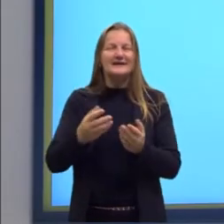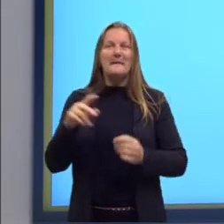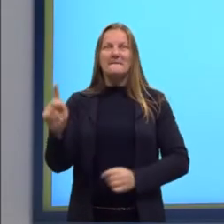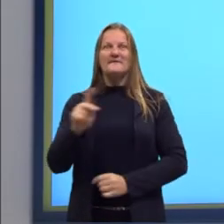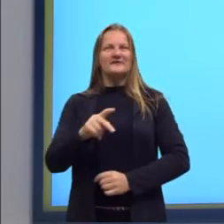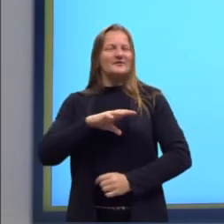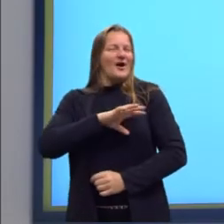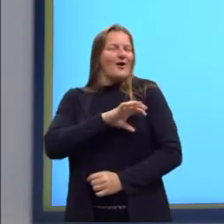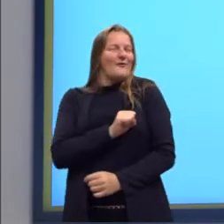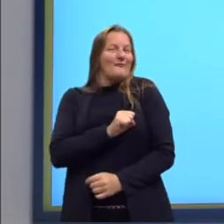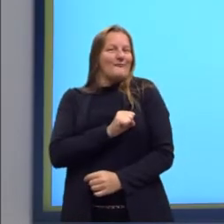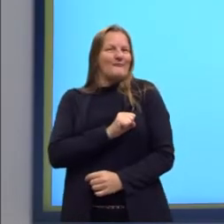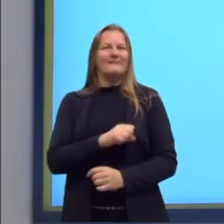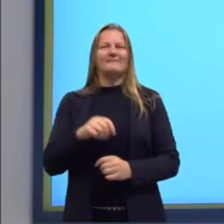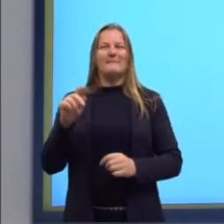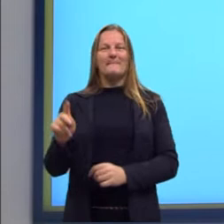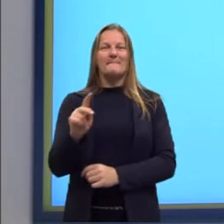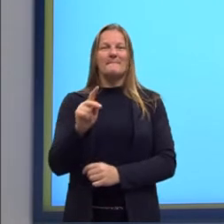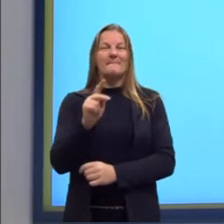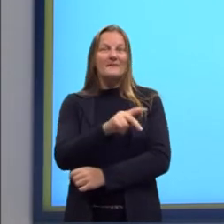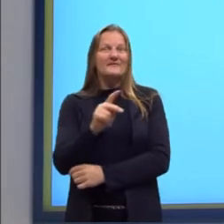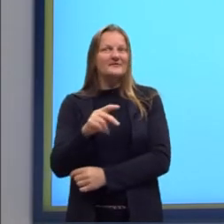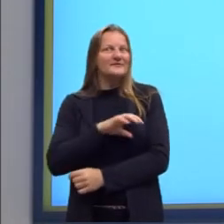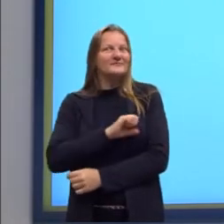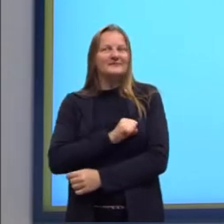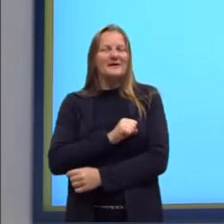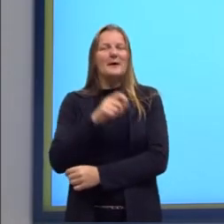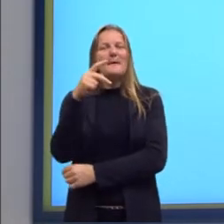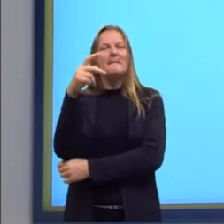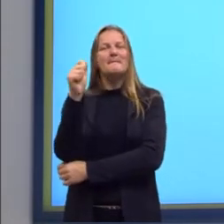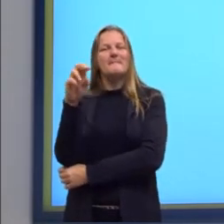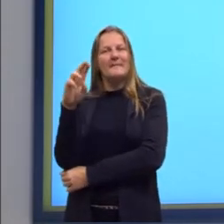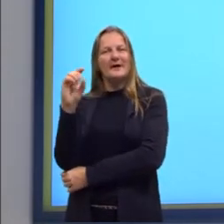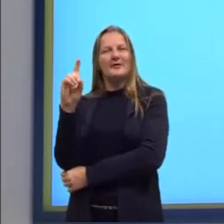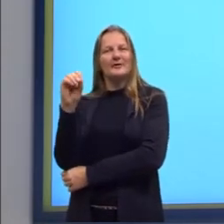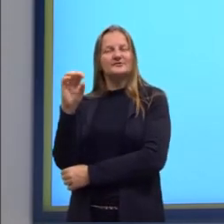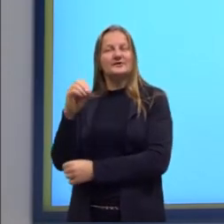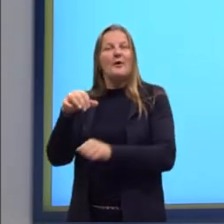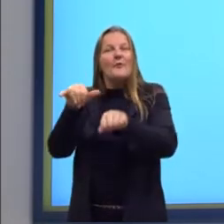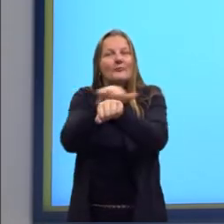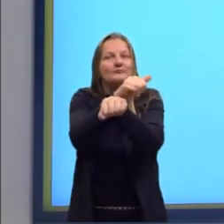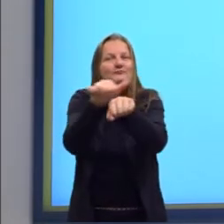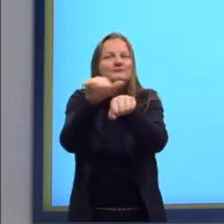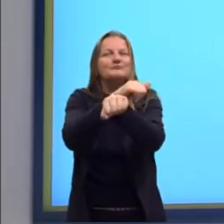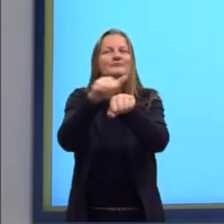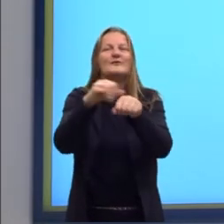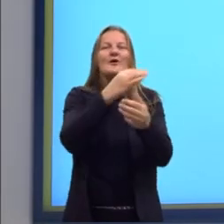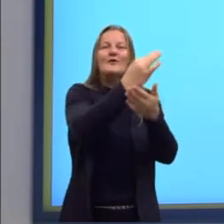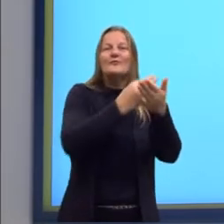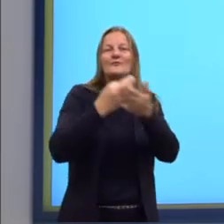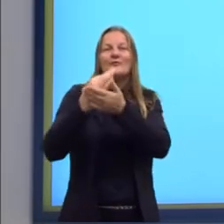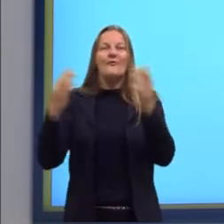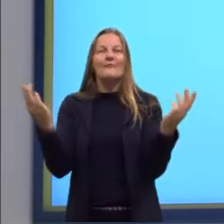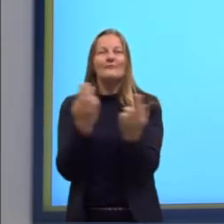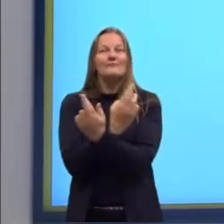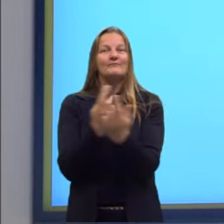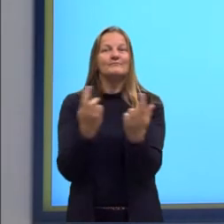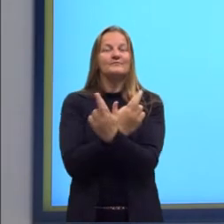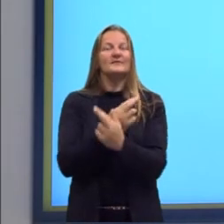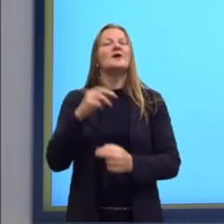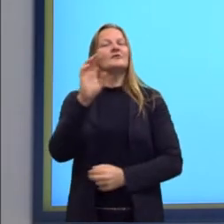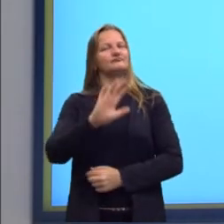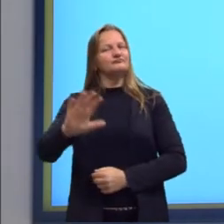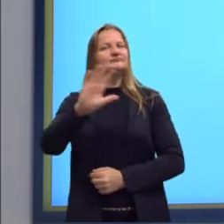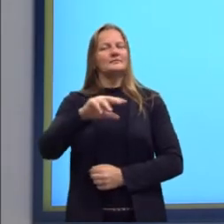adora uma paródia. Mas o que é essa paródia? Ela é um recurso intertextual, geralmente